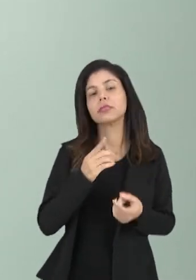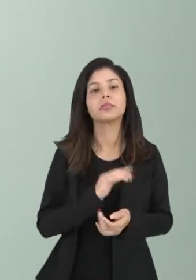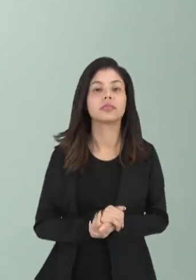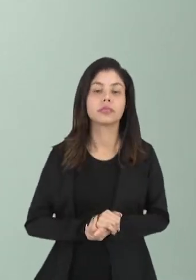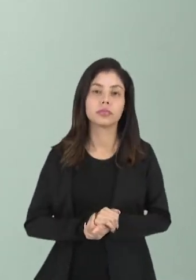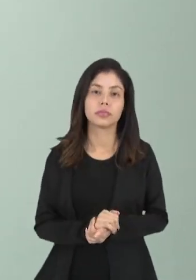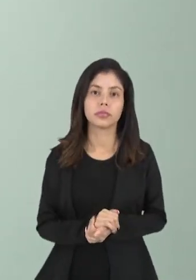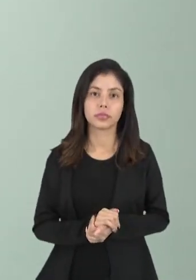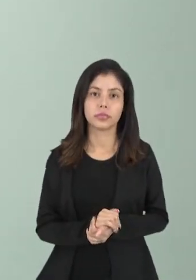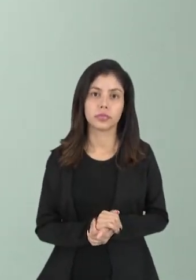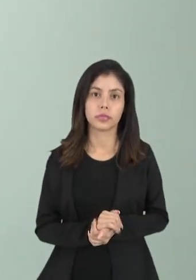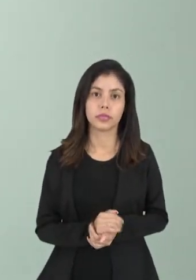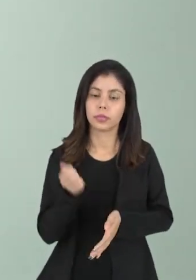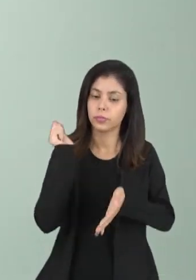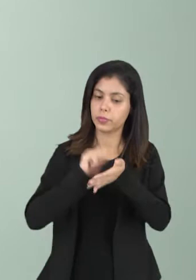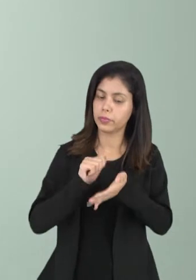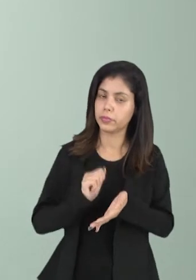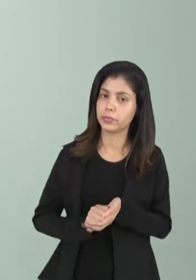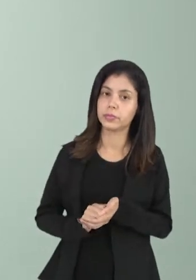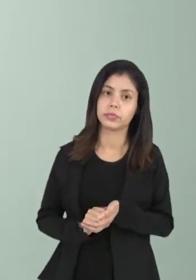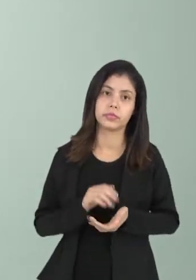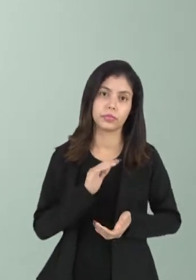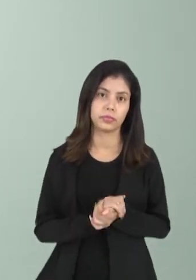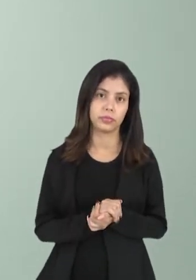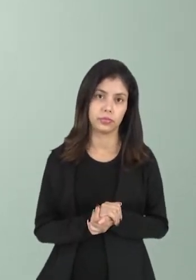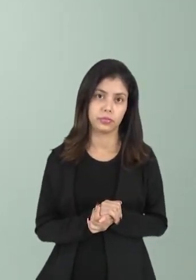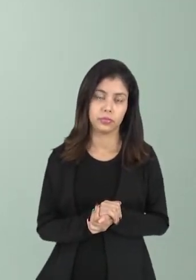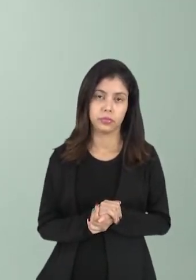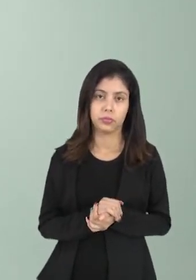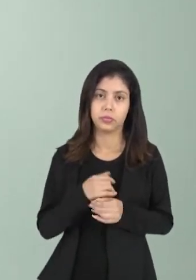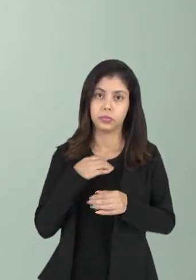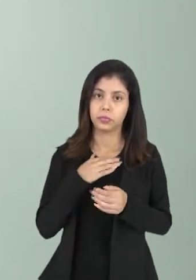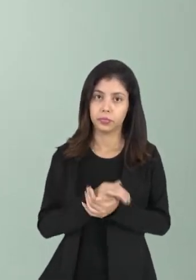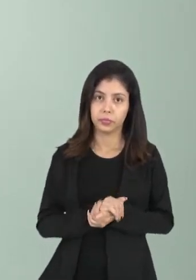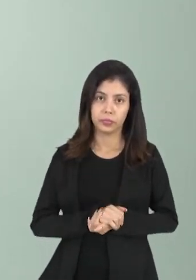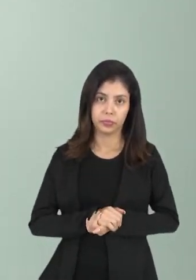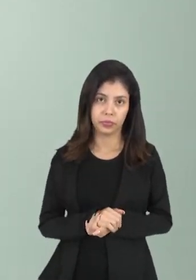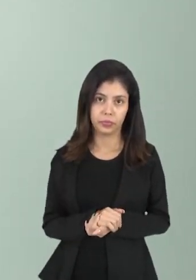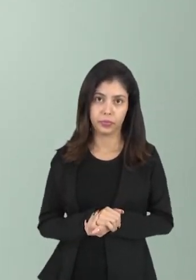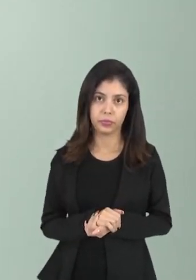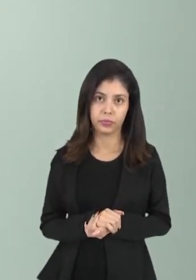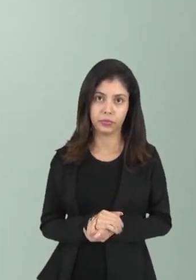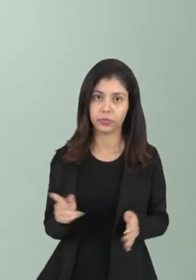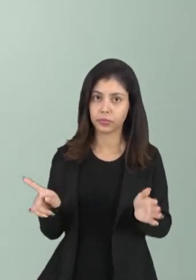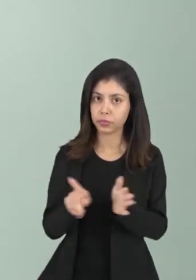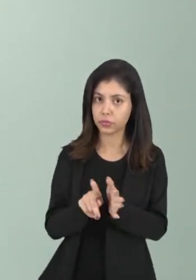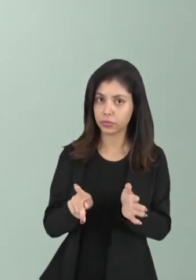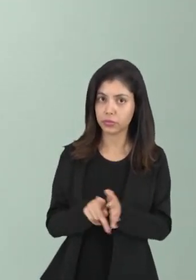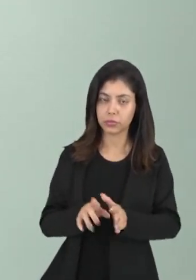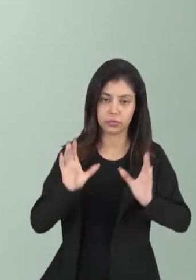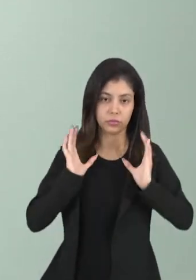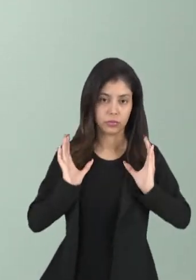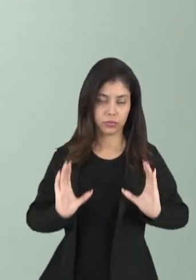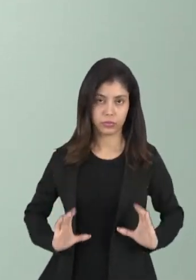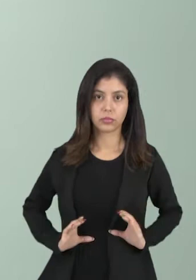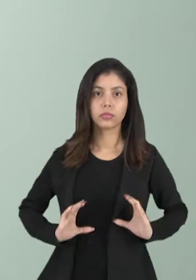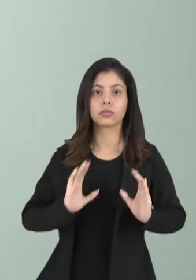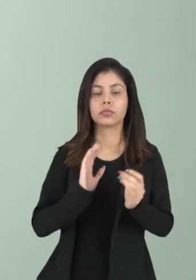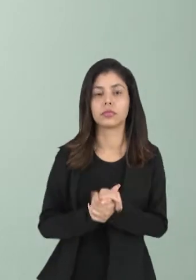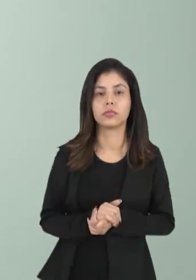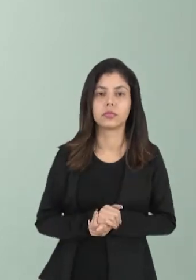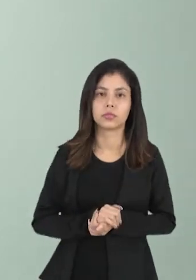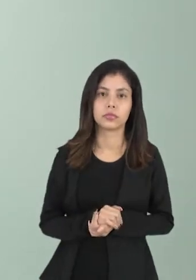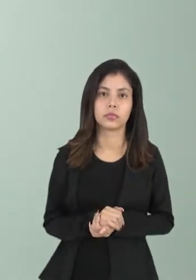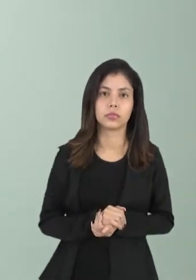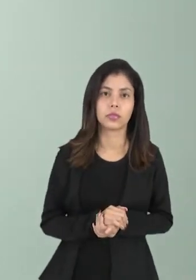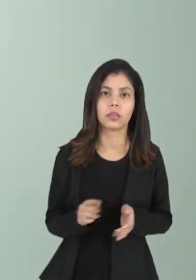dessas coisas que são elaboradas na ágora, desses momentos que são decididos pelo cidadão, lembrando que o